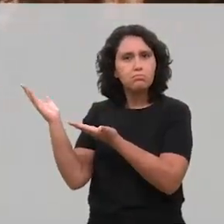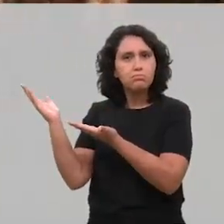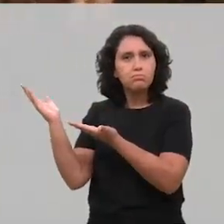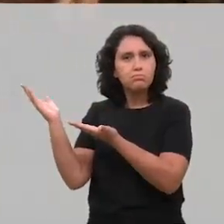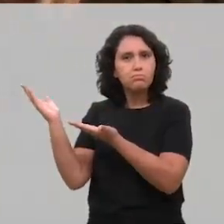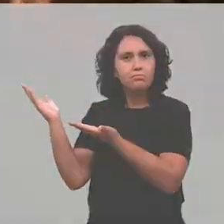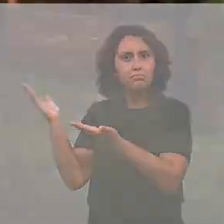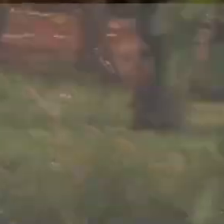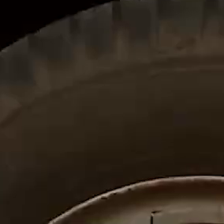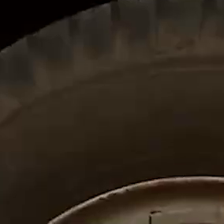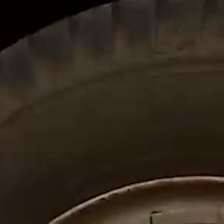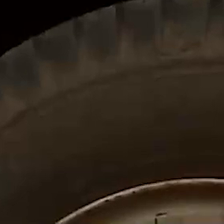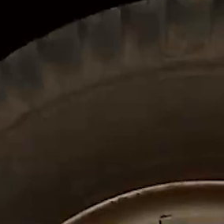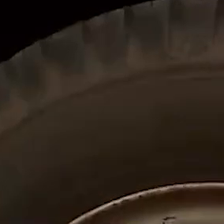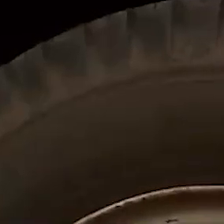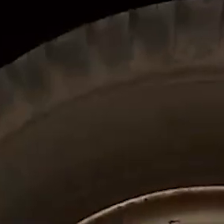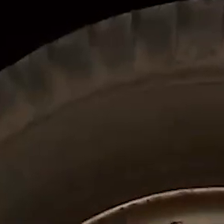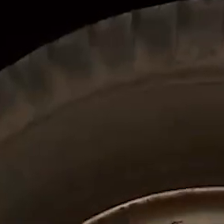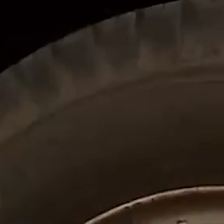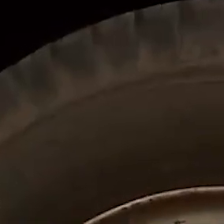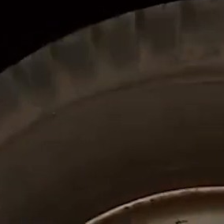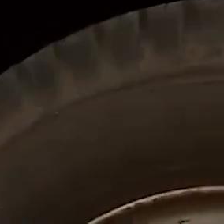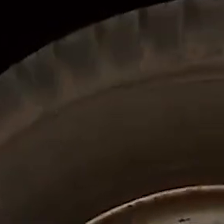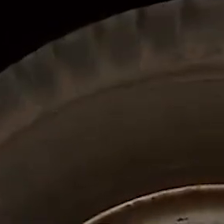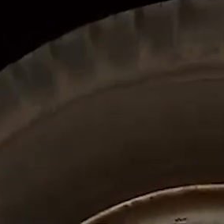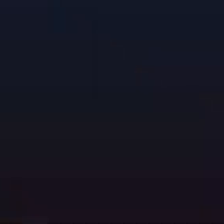20 7005.